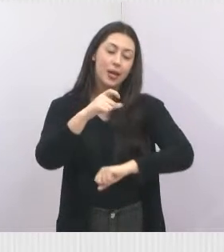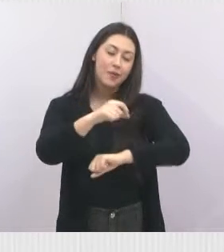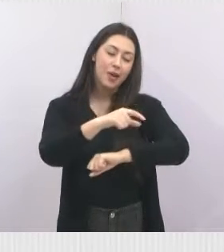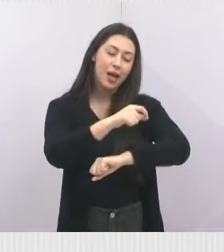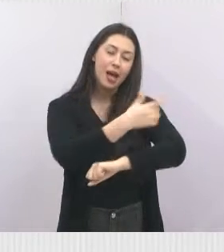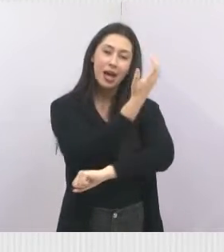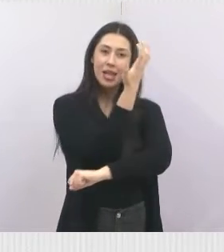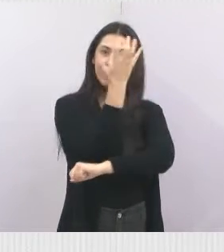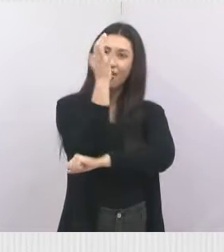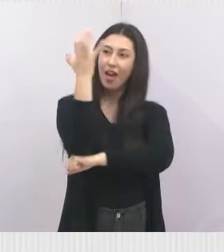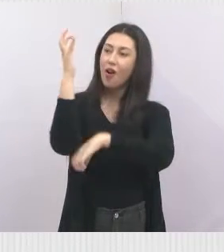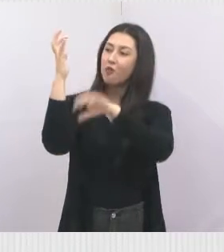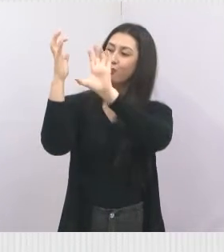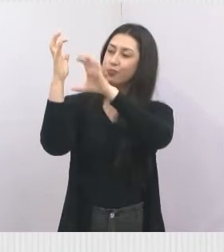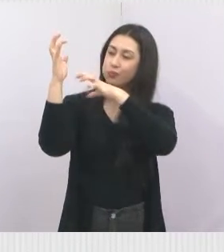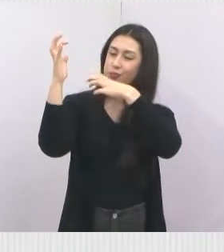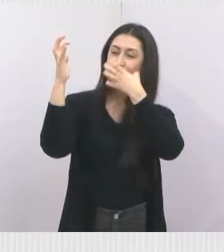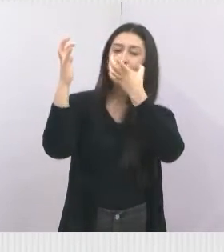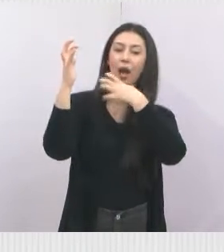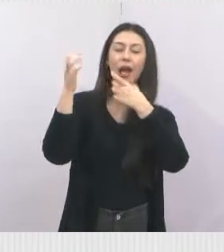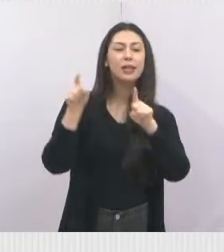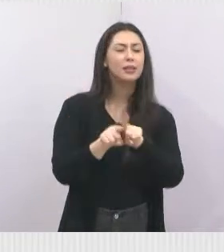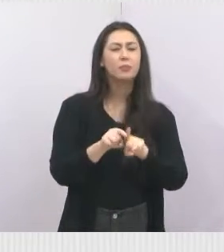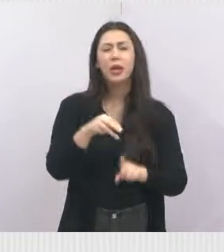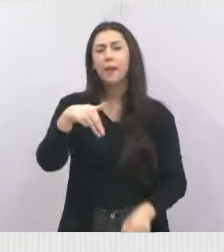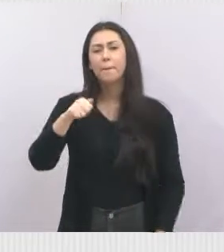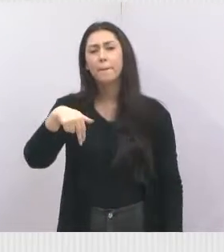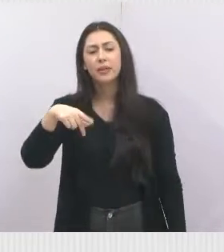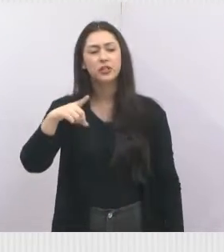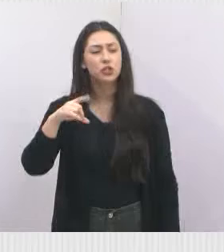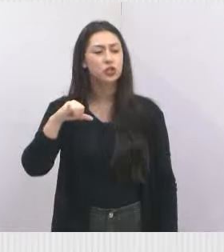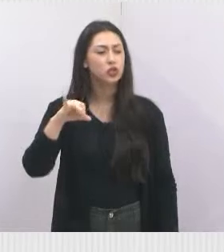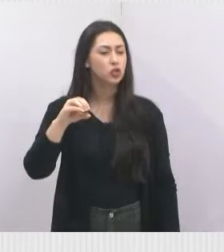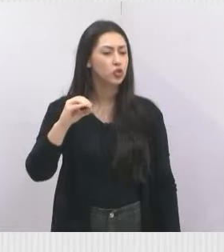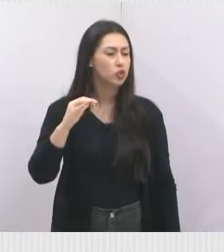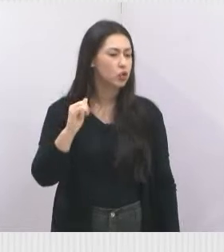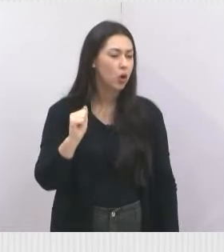frutíferas e também mandioca e outros